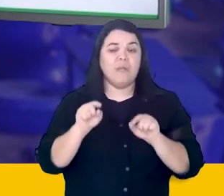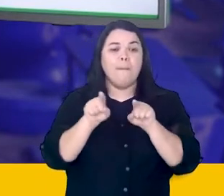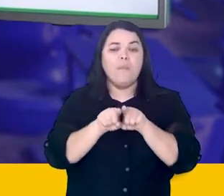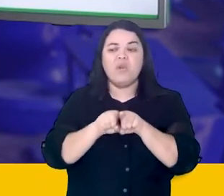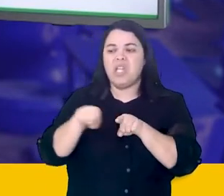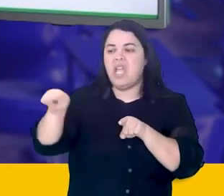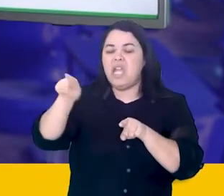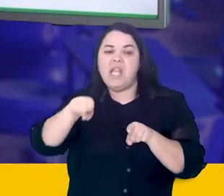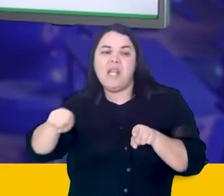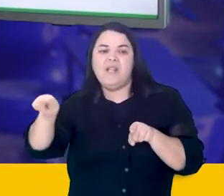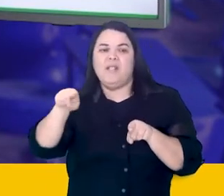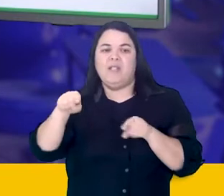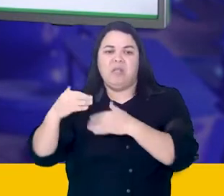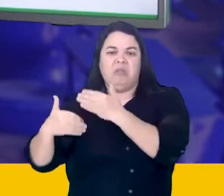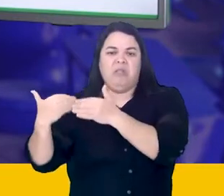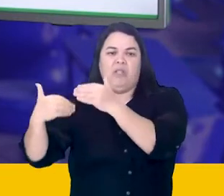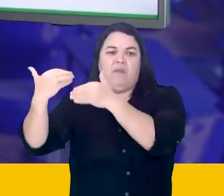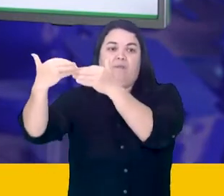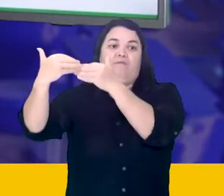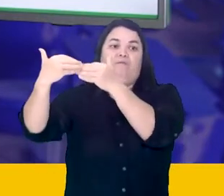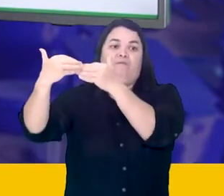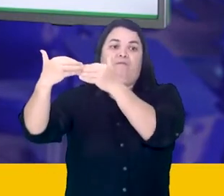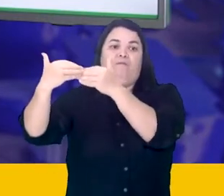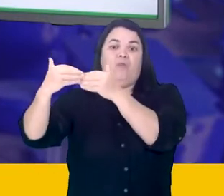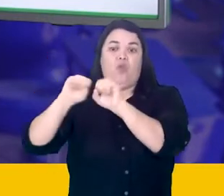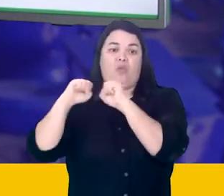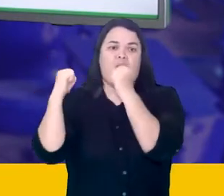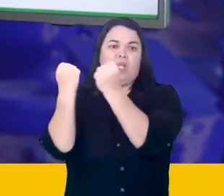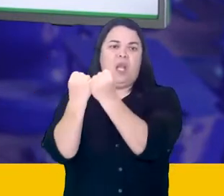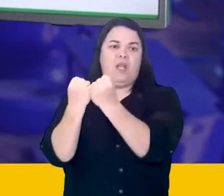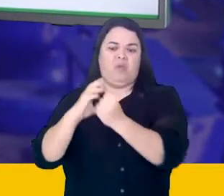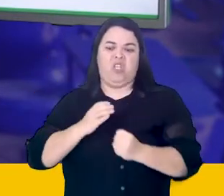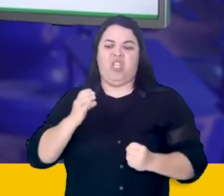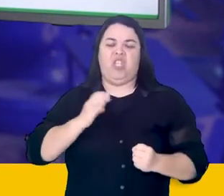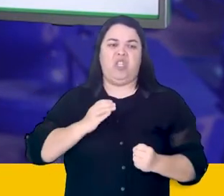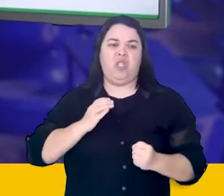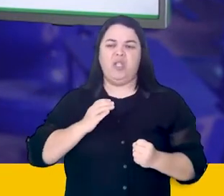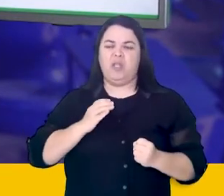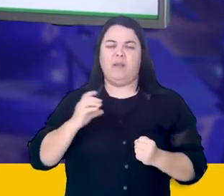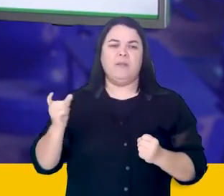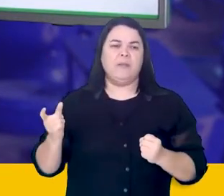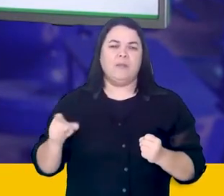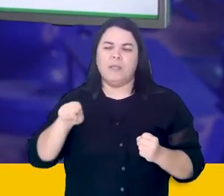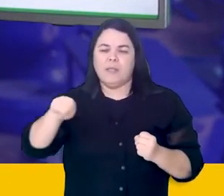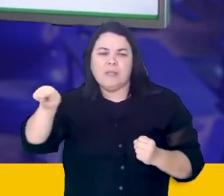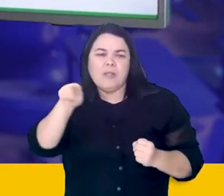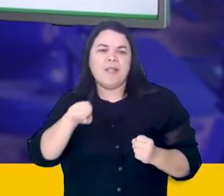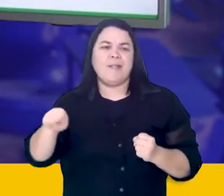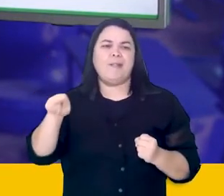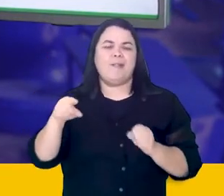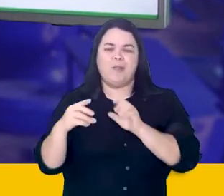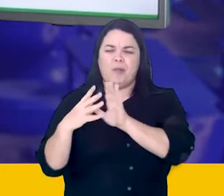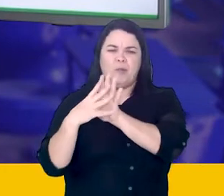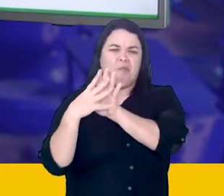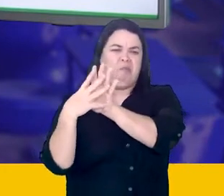padrão europeu que vai sendo imposto a estas sociedades que vão sendo